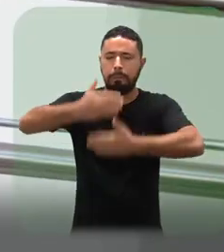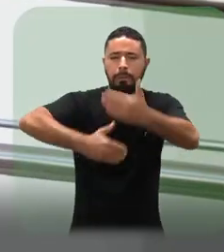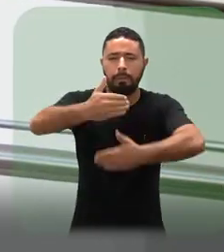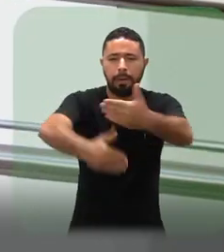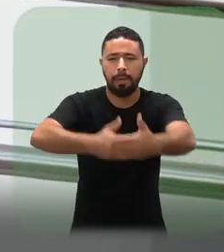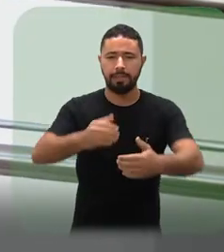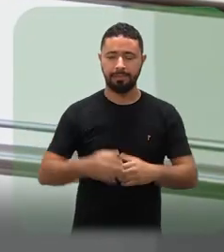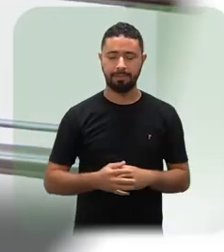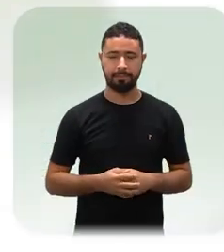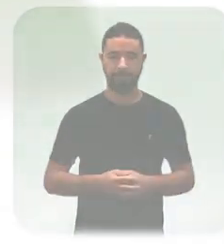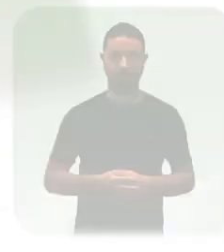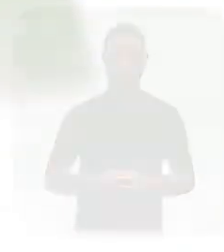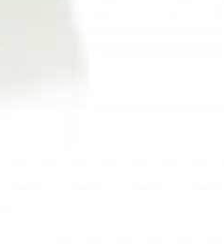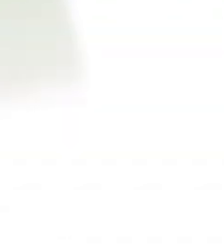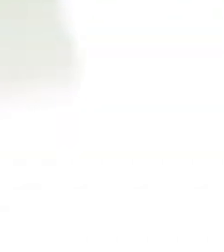conquistando ao longo dos anos.